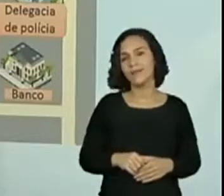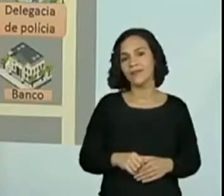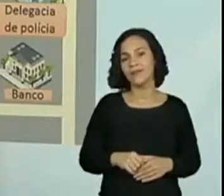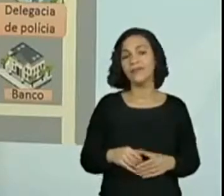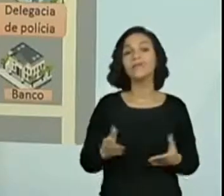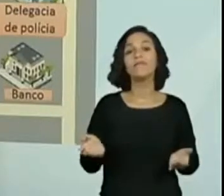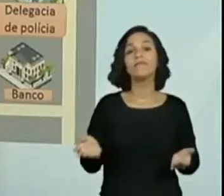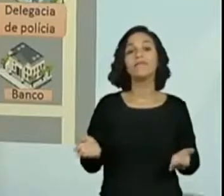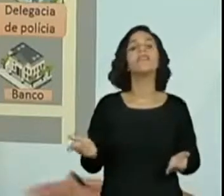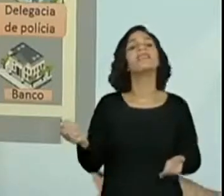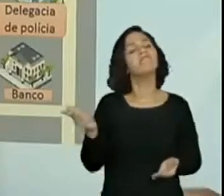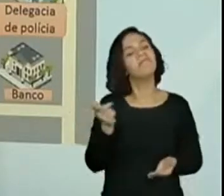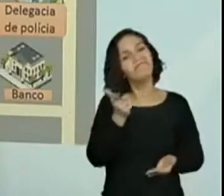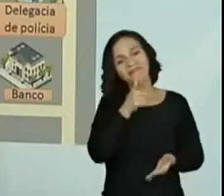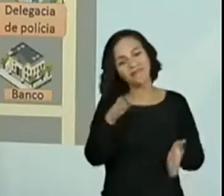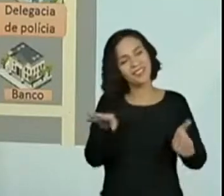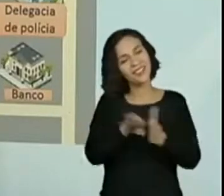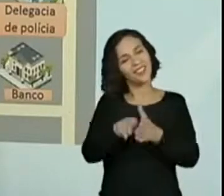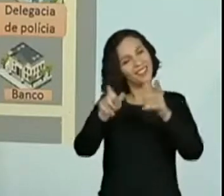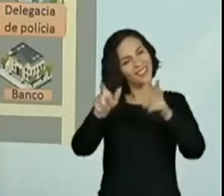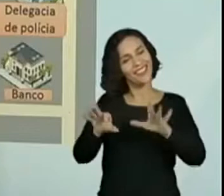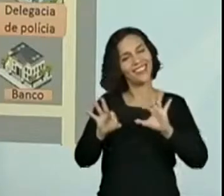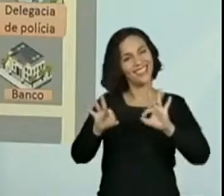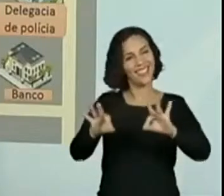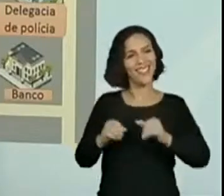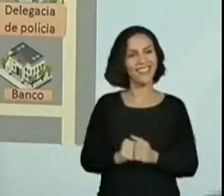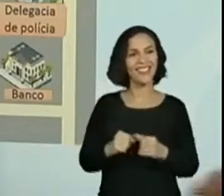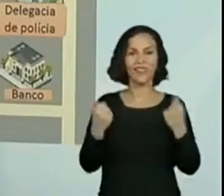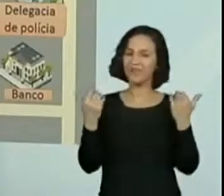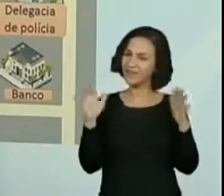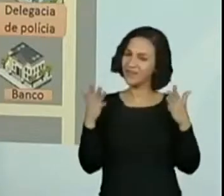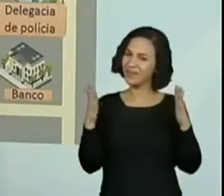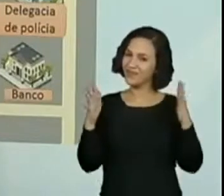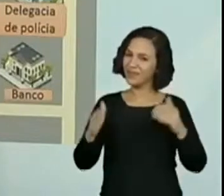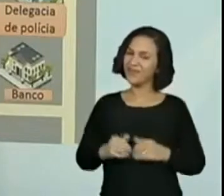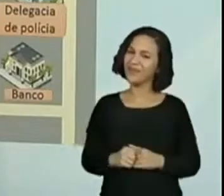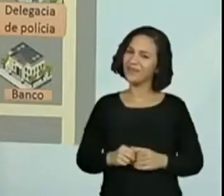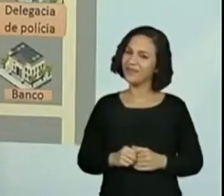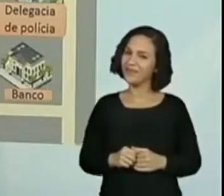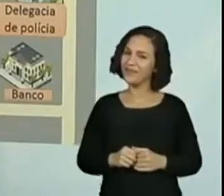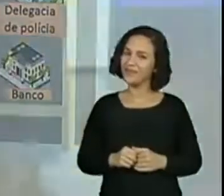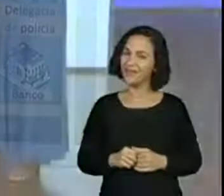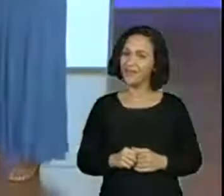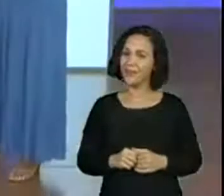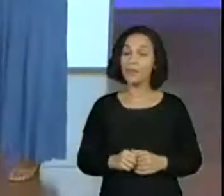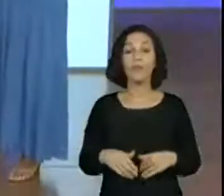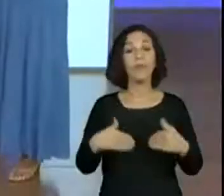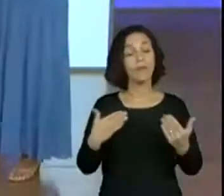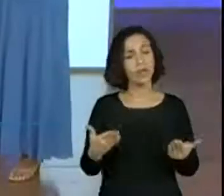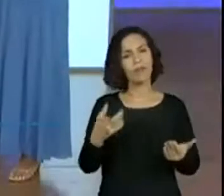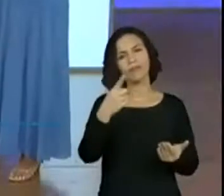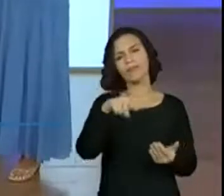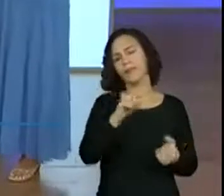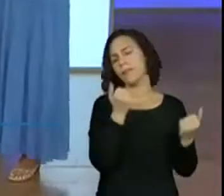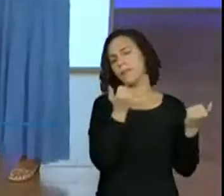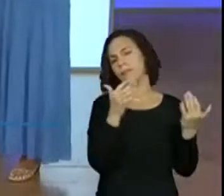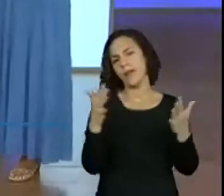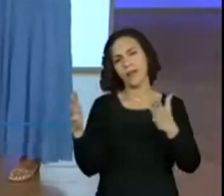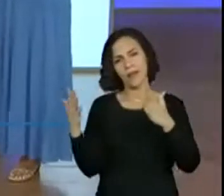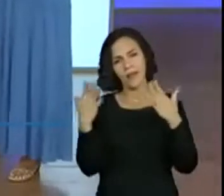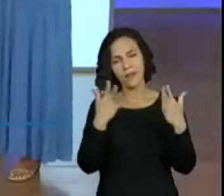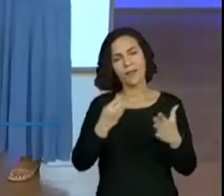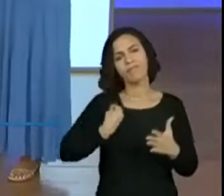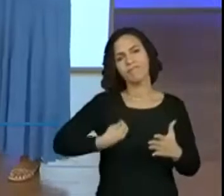E você chegou ao seu destino. Muito bem. Muito bem. vocês estão de parabéns, Quartuano. Que